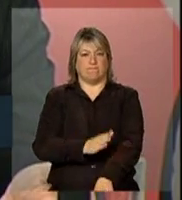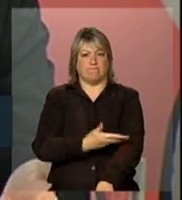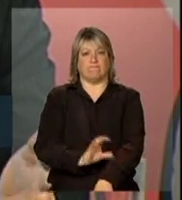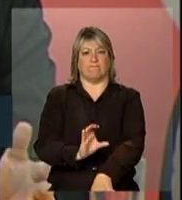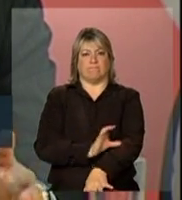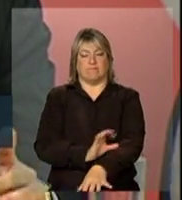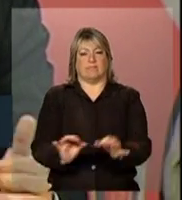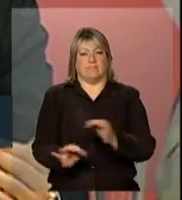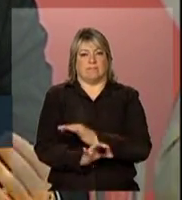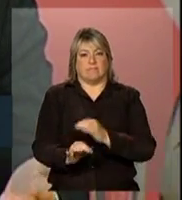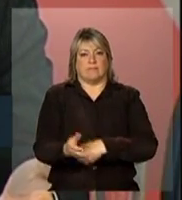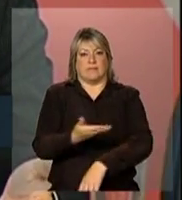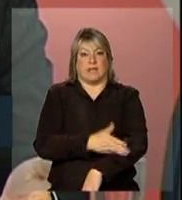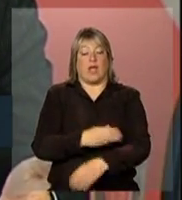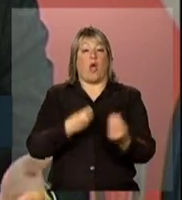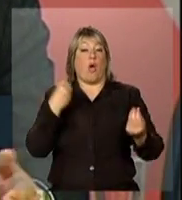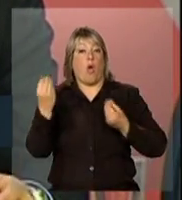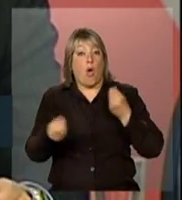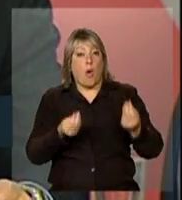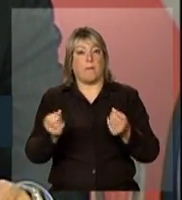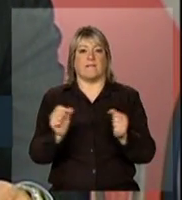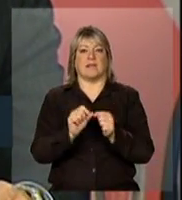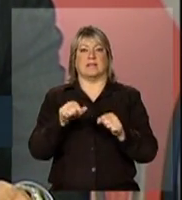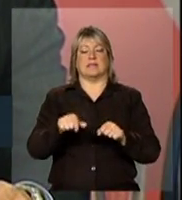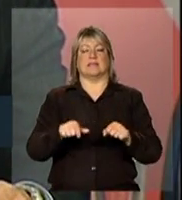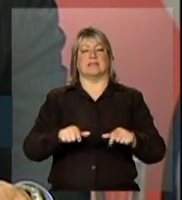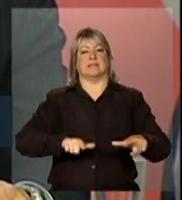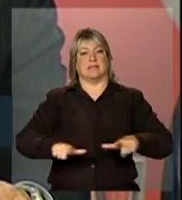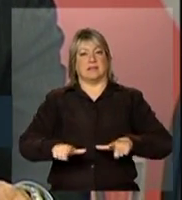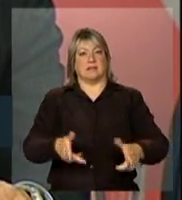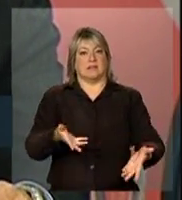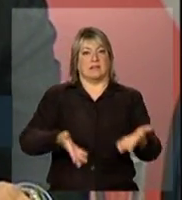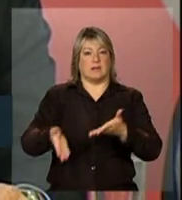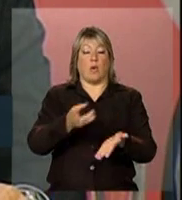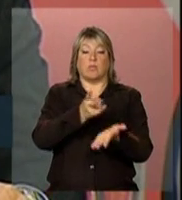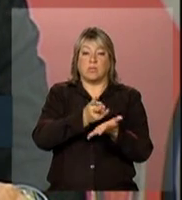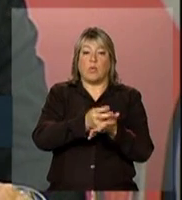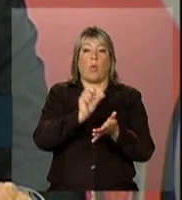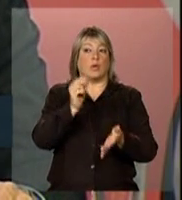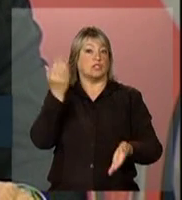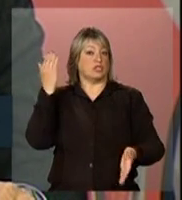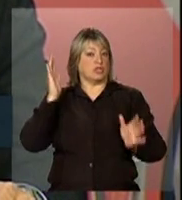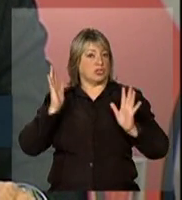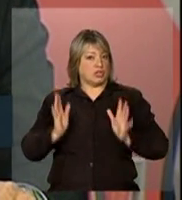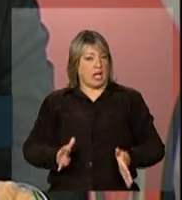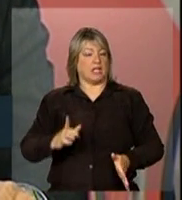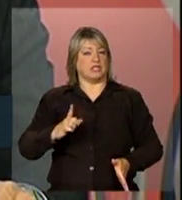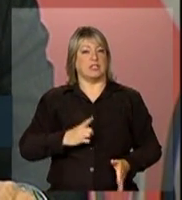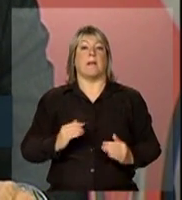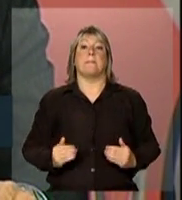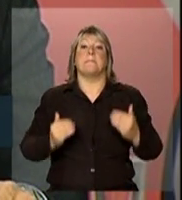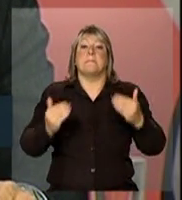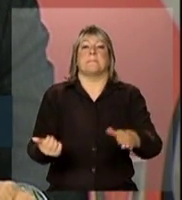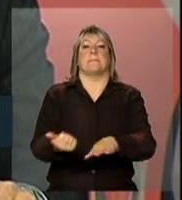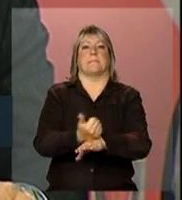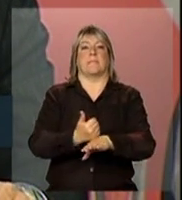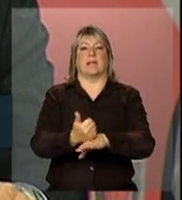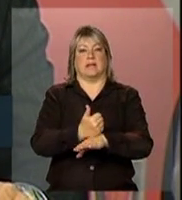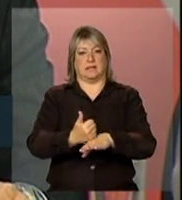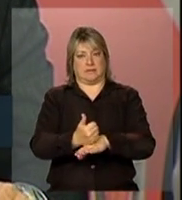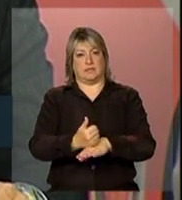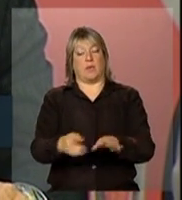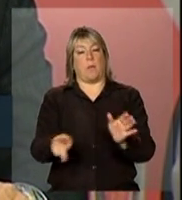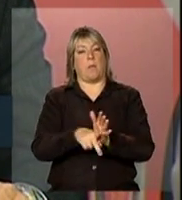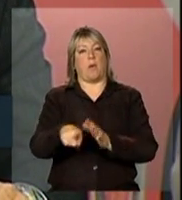desses serviços em dar conta dessa nova realidade, além de manter aquilo que já eram as recomendações do próprio Ministério da